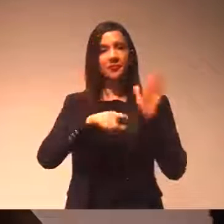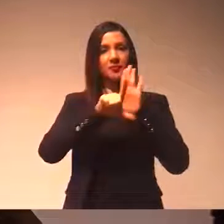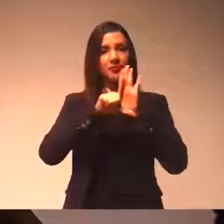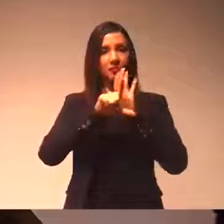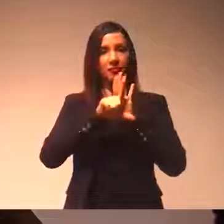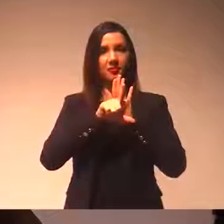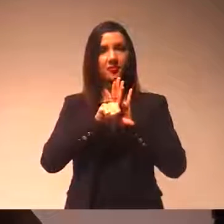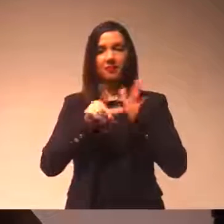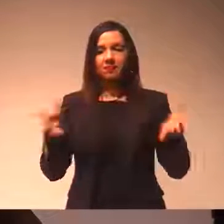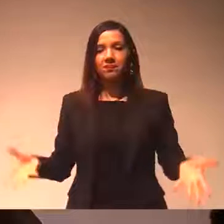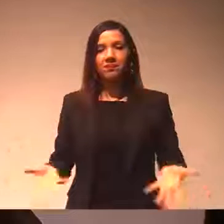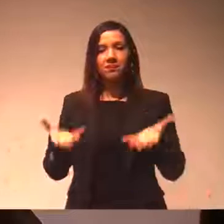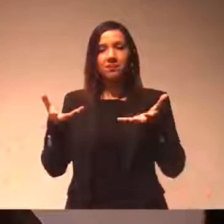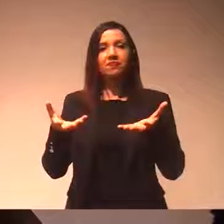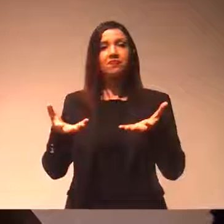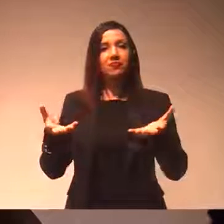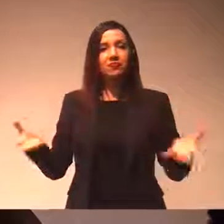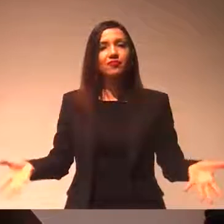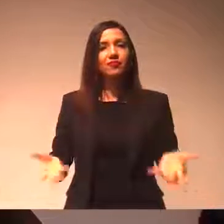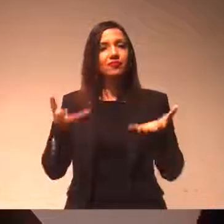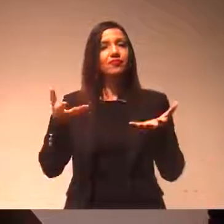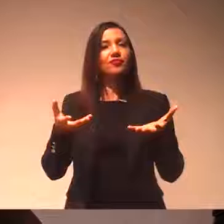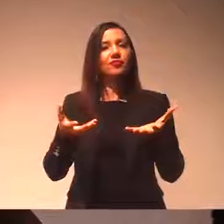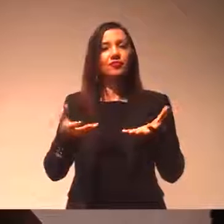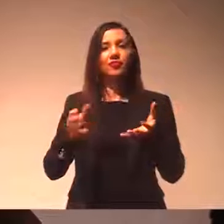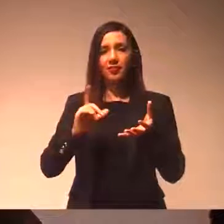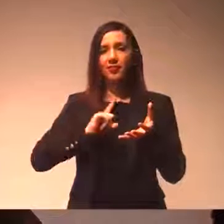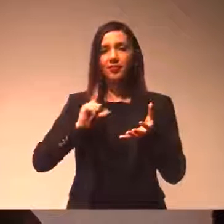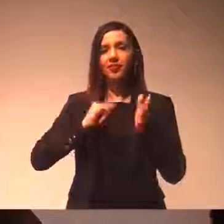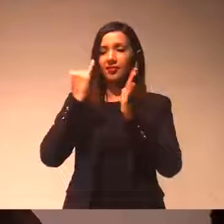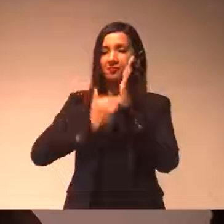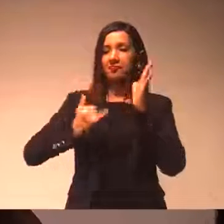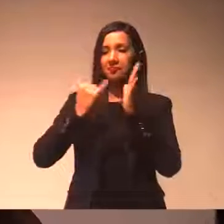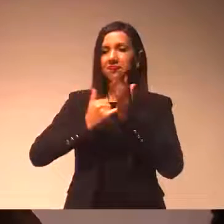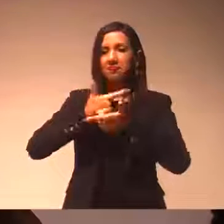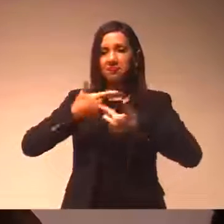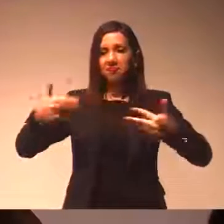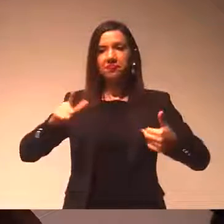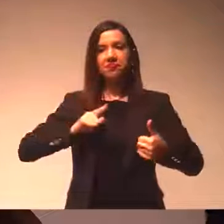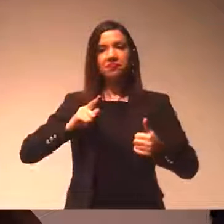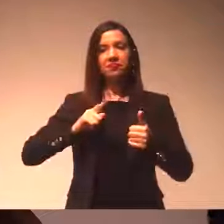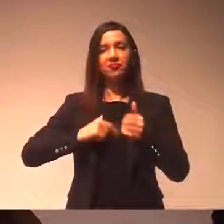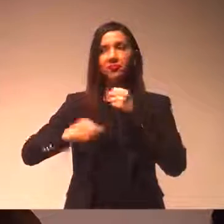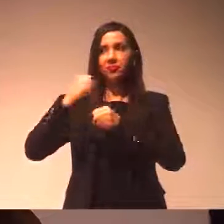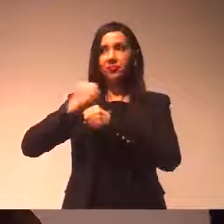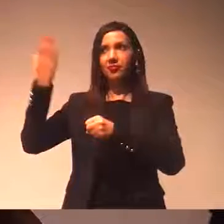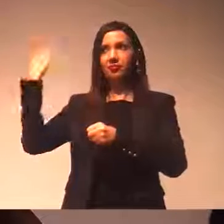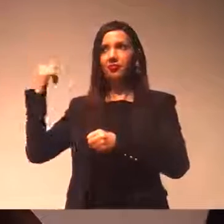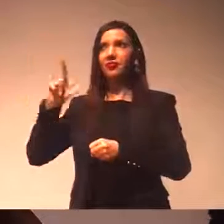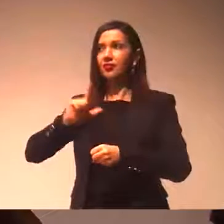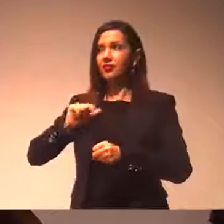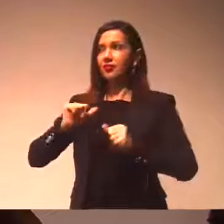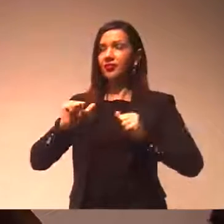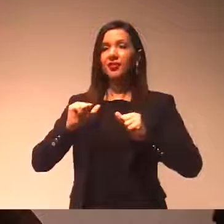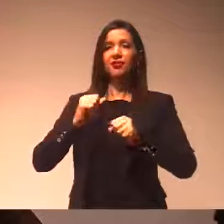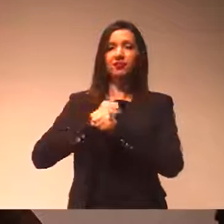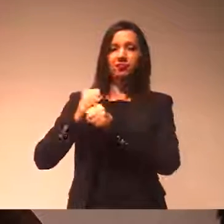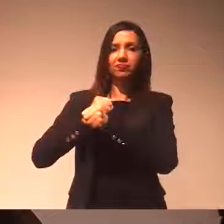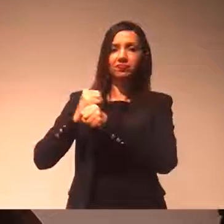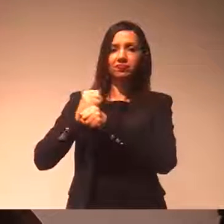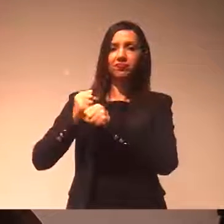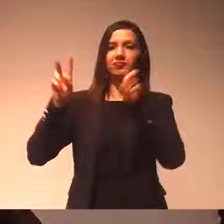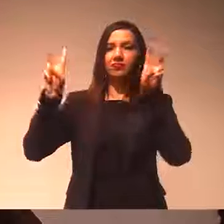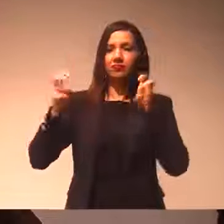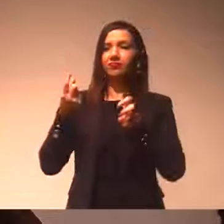incentivos fiscais. Vinhedo ficou alguns anos, com a lei anterior, que teve aquela ação judicial, que travou, e ficou alguns anos naquela